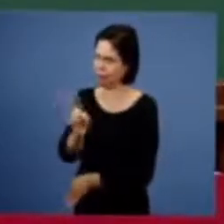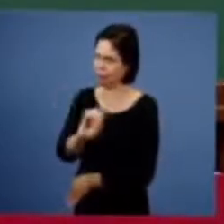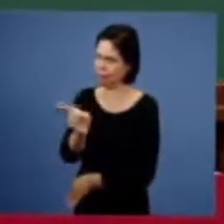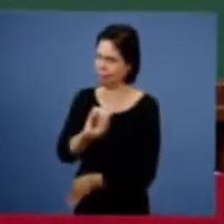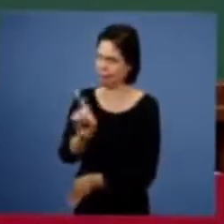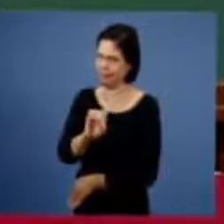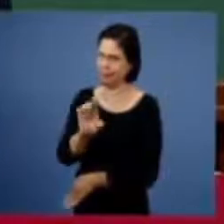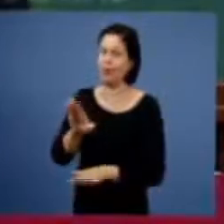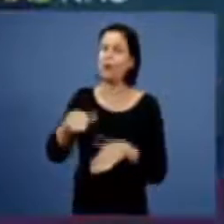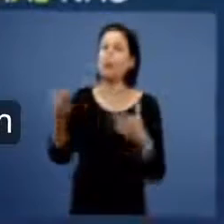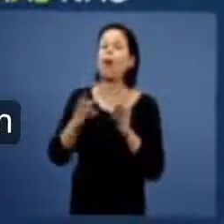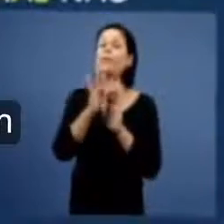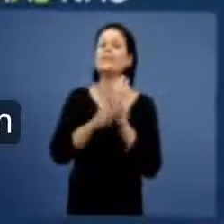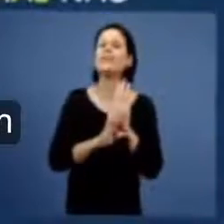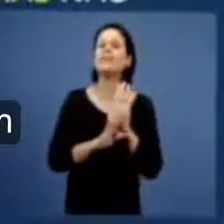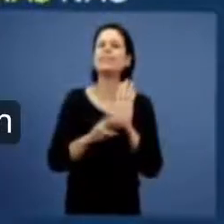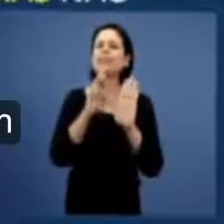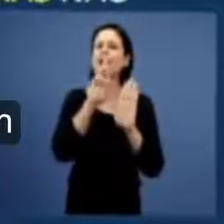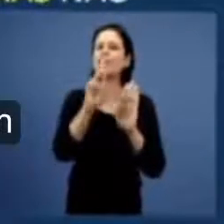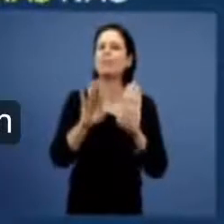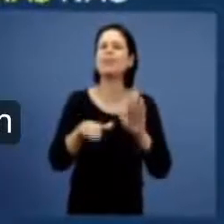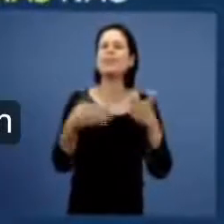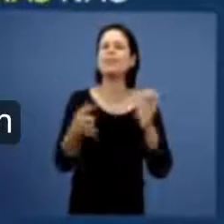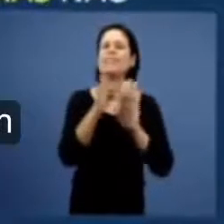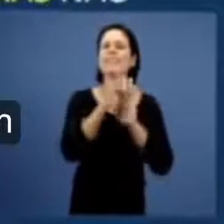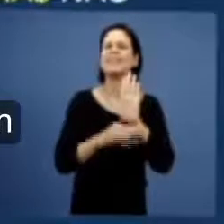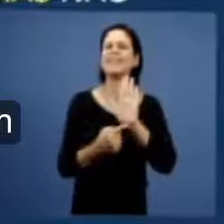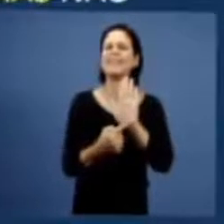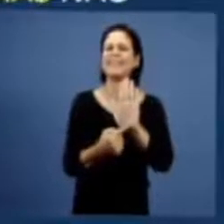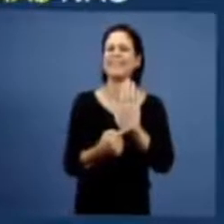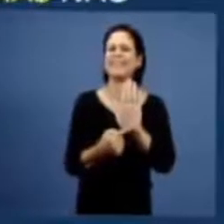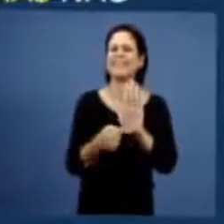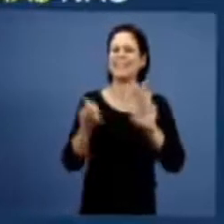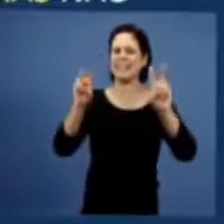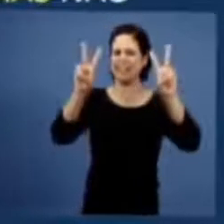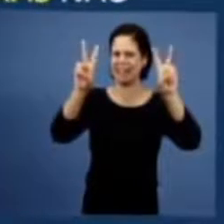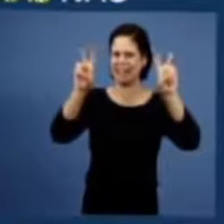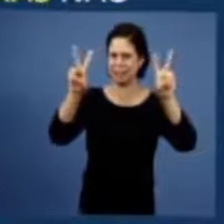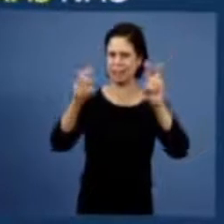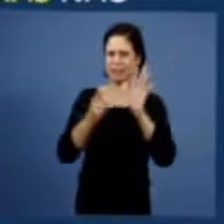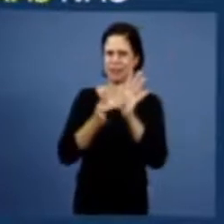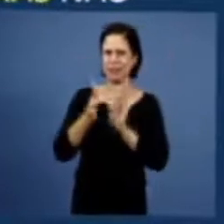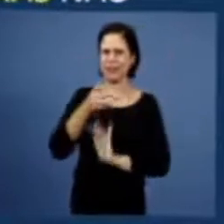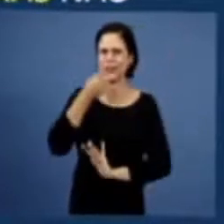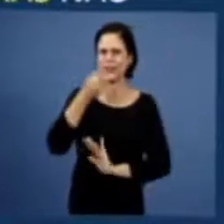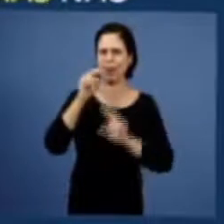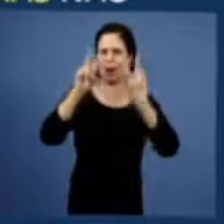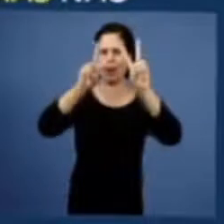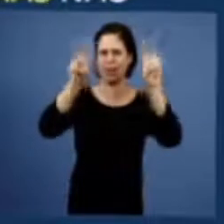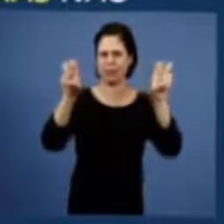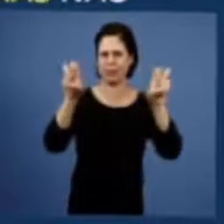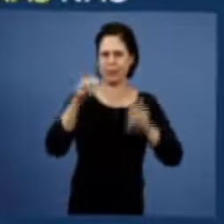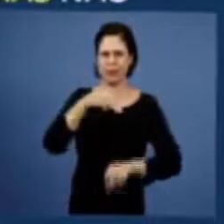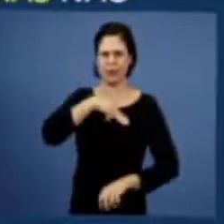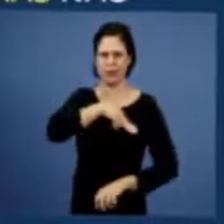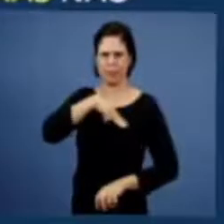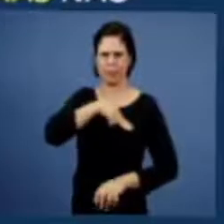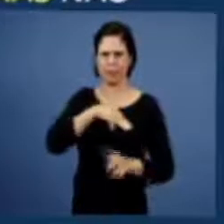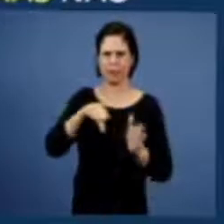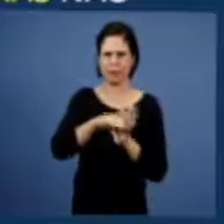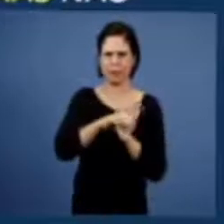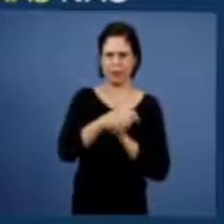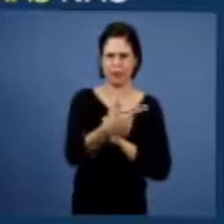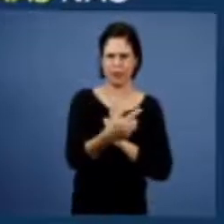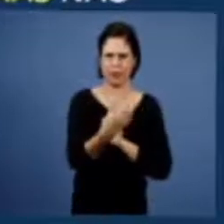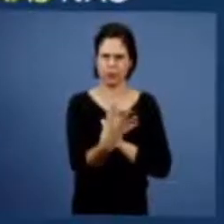palavra bíblica agora, onde está a resposta? a resposta está na expressão do Senhor Jesus quando o Senhor Jesus, em Mateus capítulo 24,